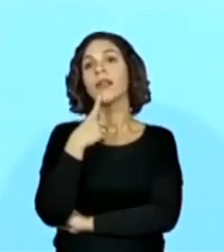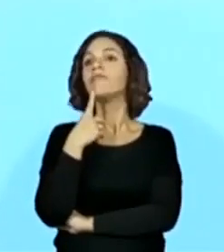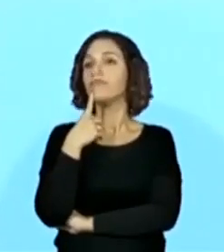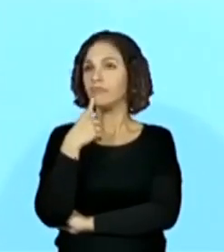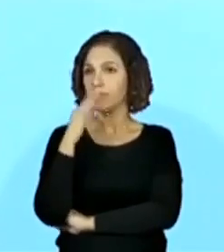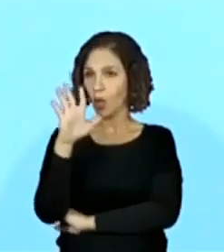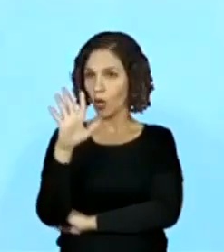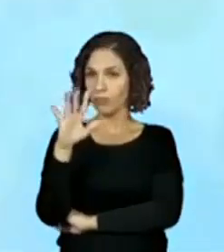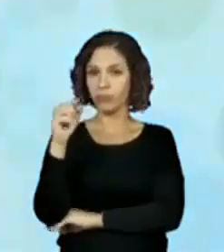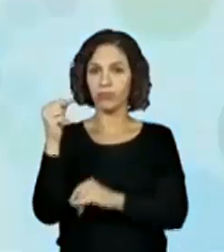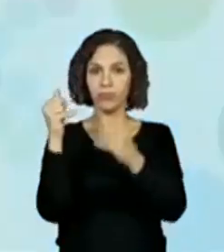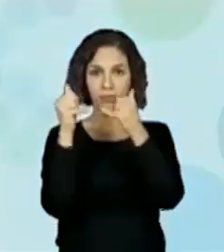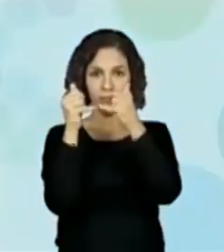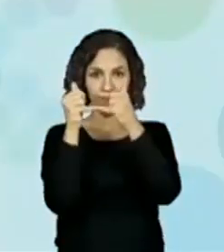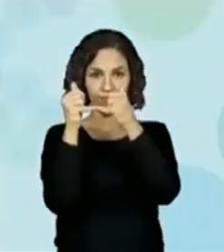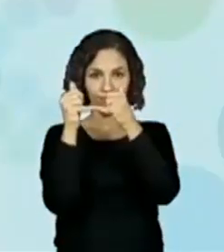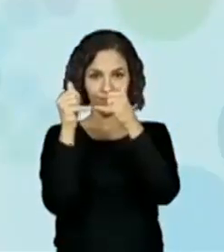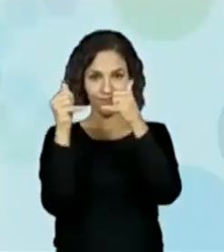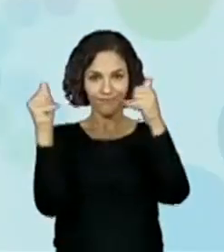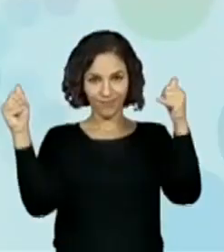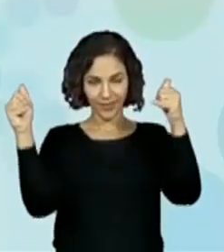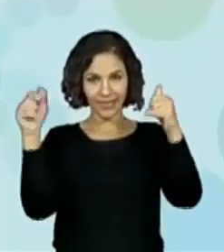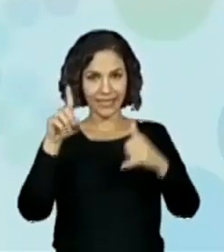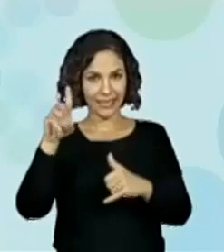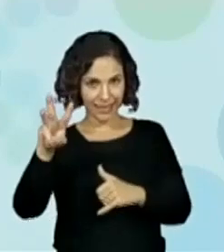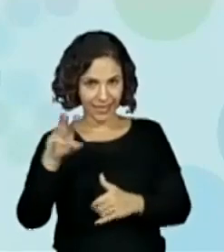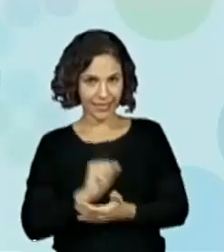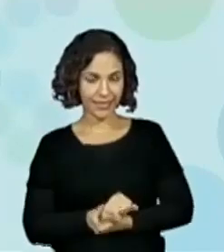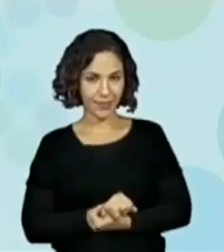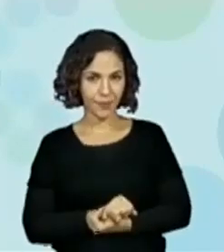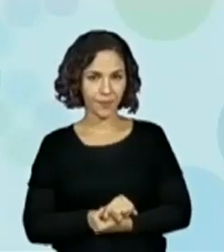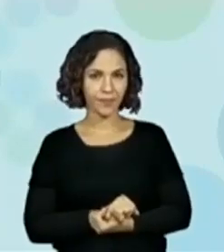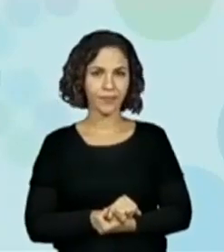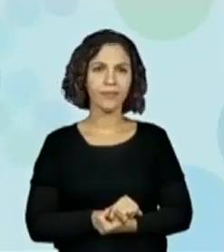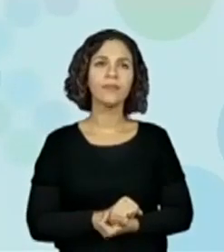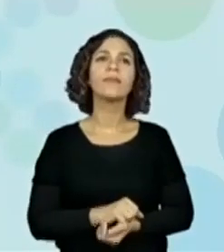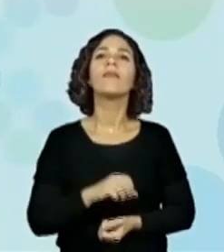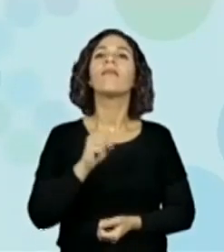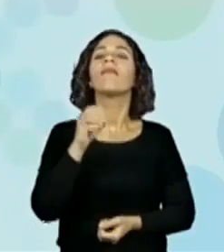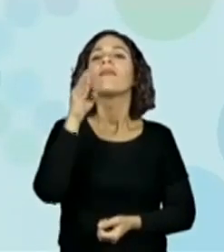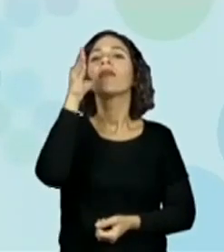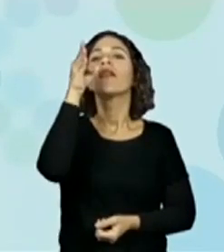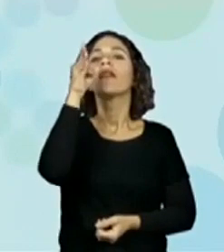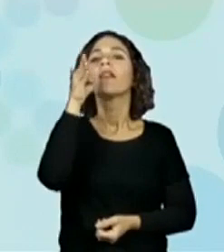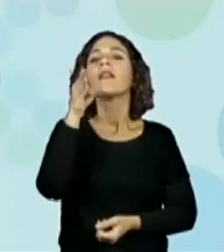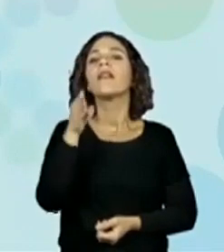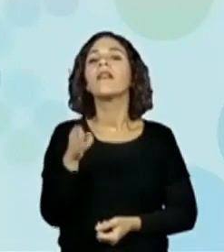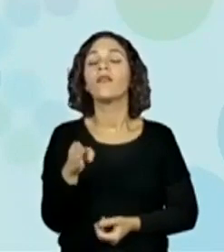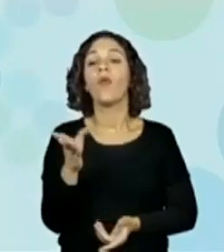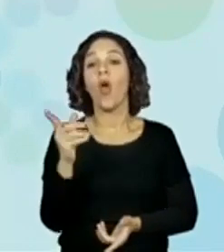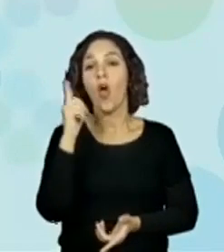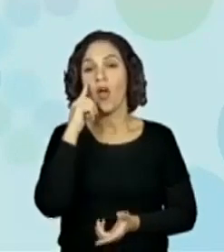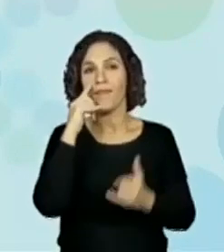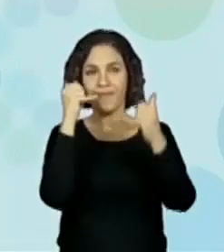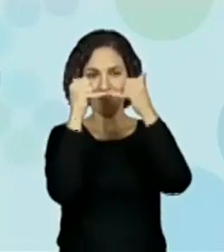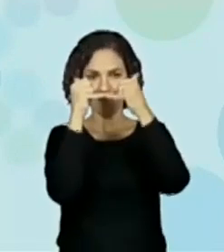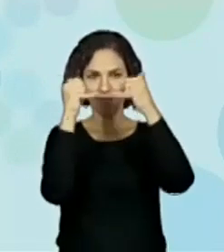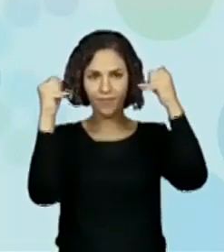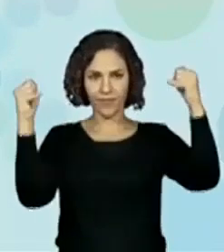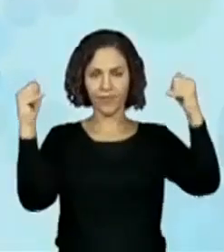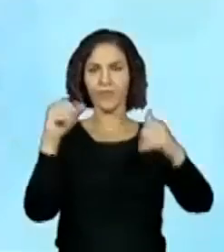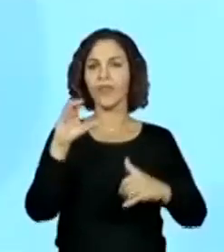De assim, né? E quanto nós temos assim, ó, de altura, né? É um,